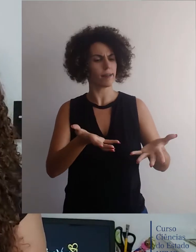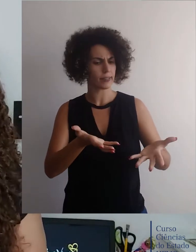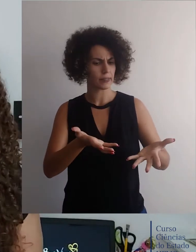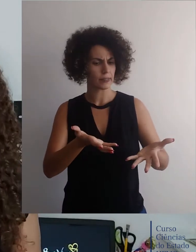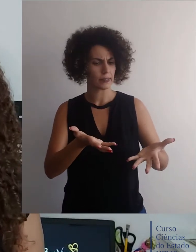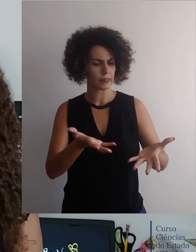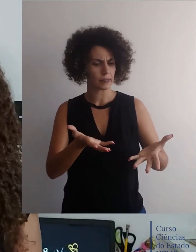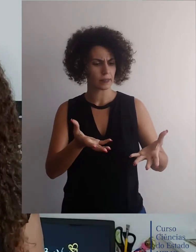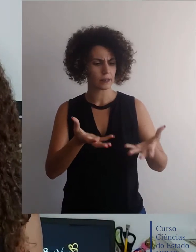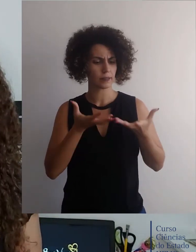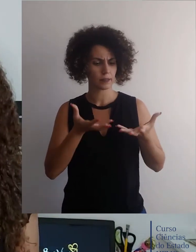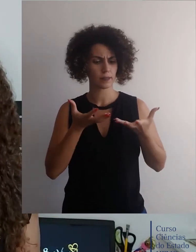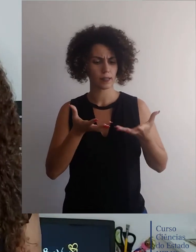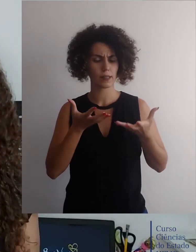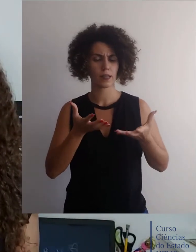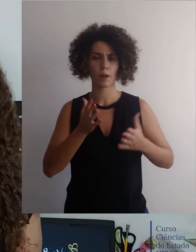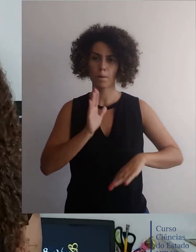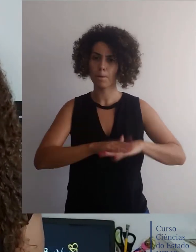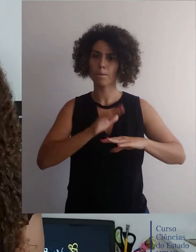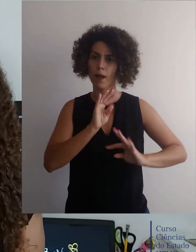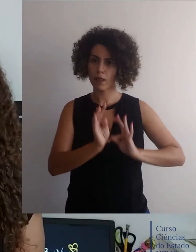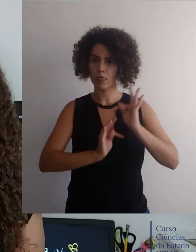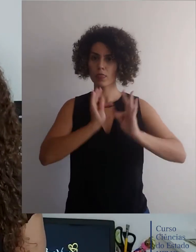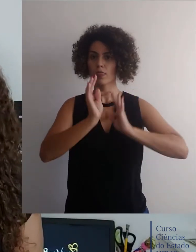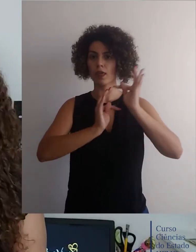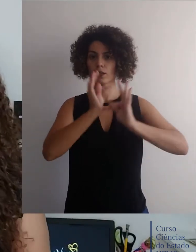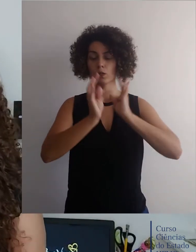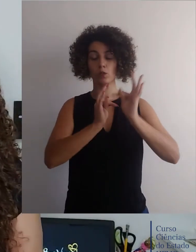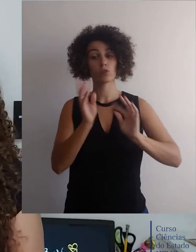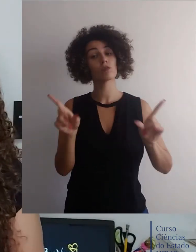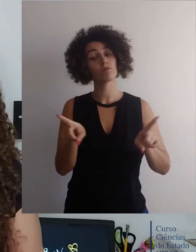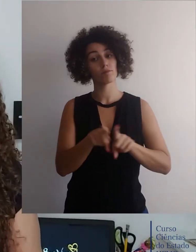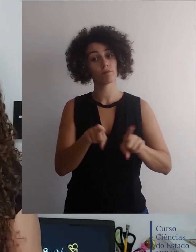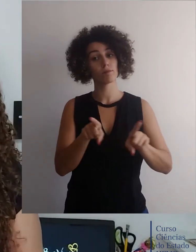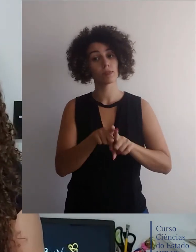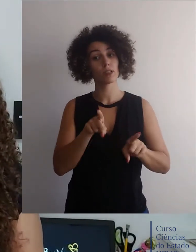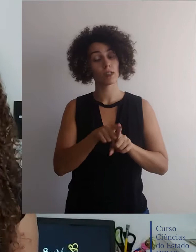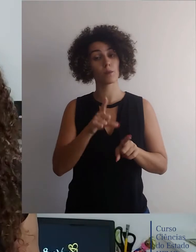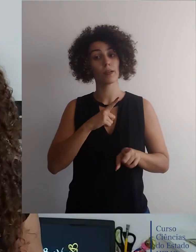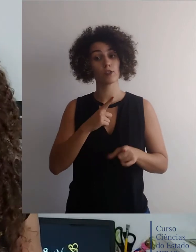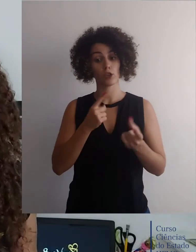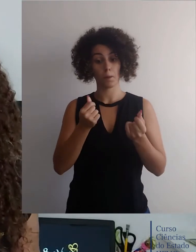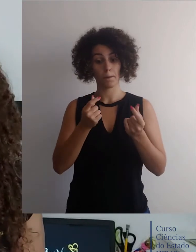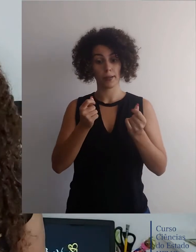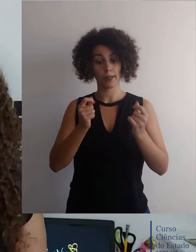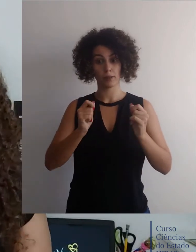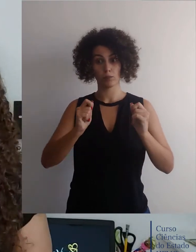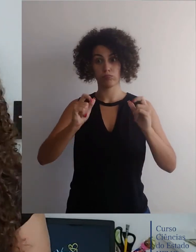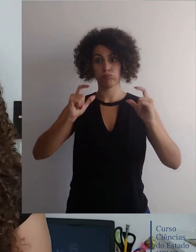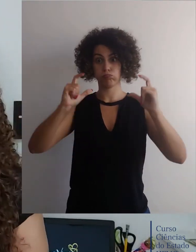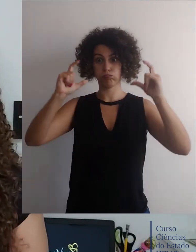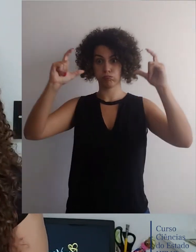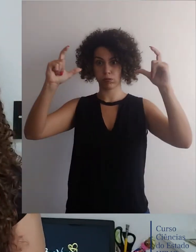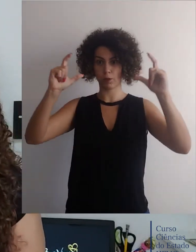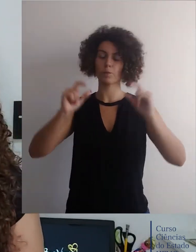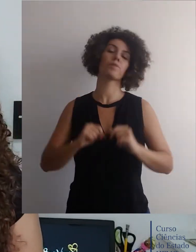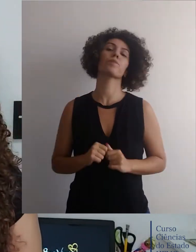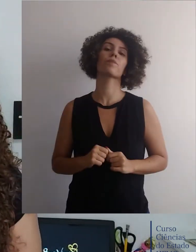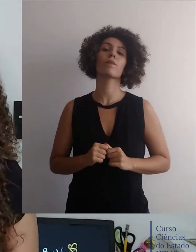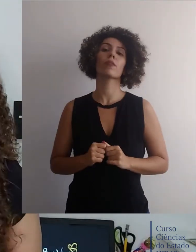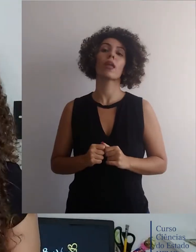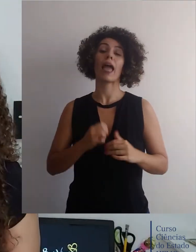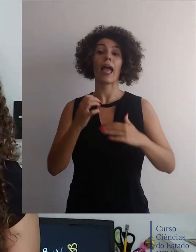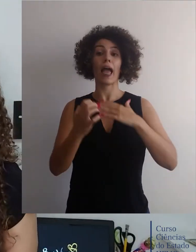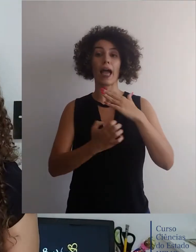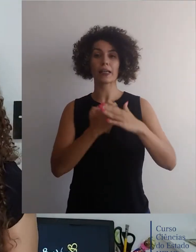IAPs, passaram a reivindicar a implementação dessas altas tecnologias, que também chegavam com alto custo.